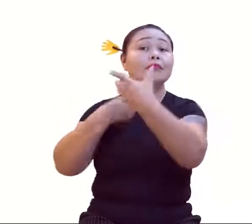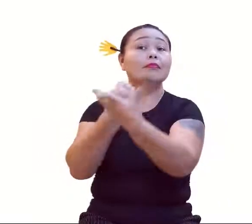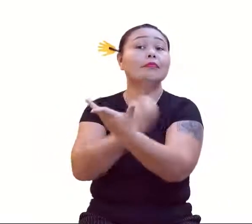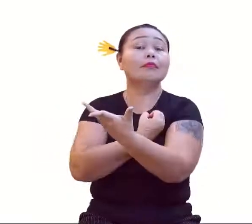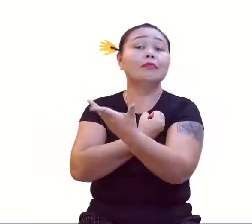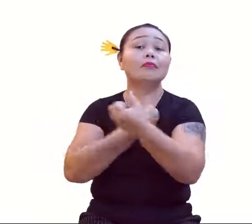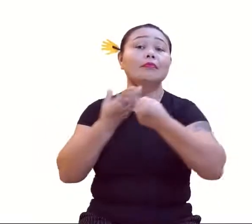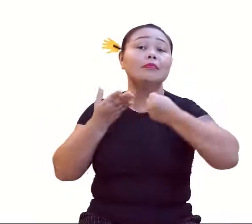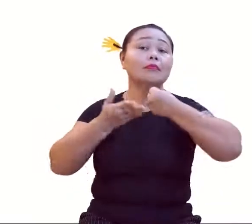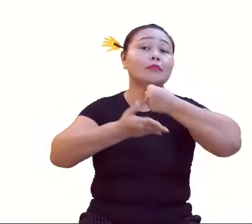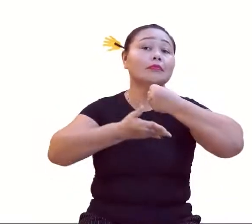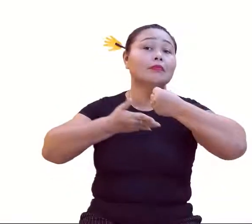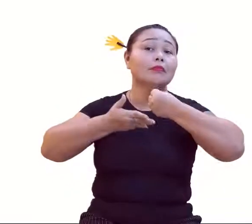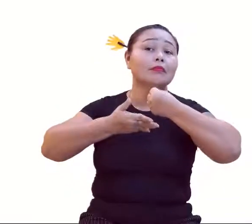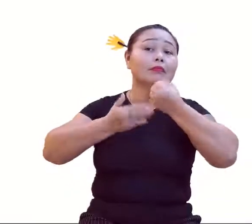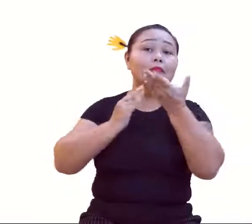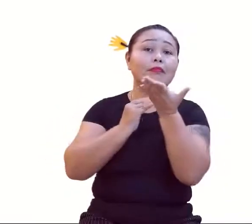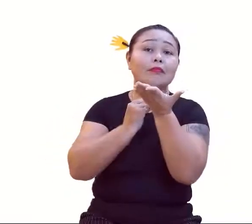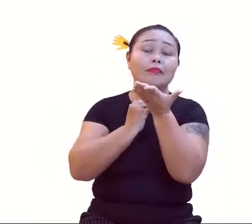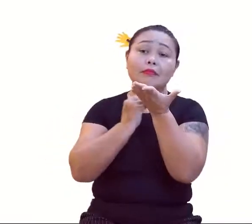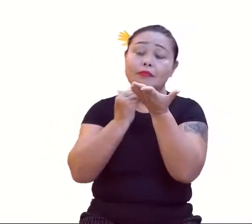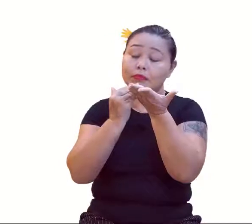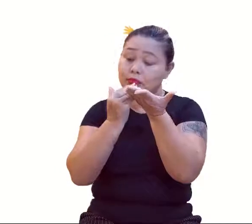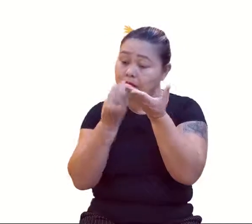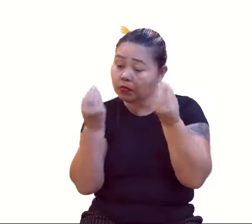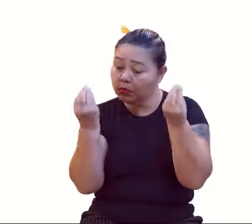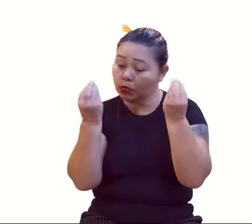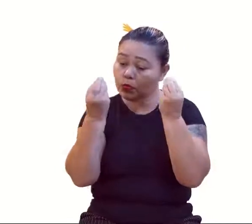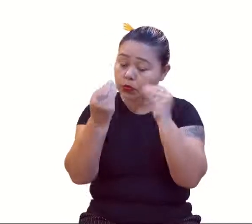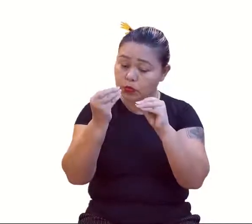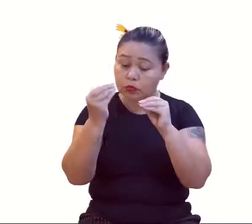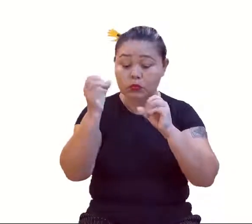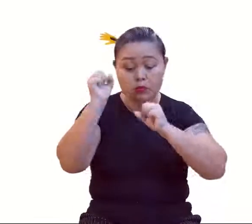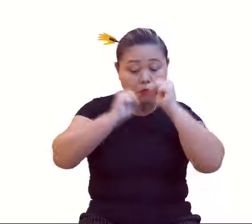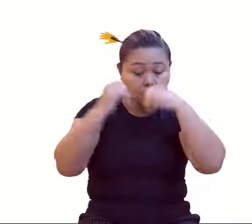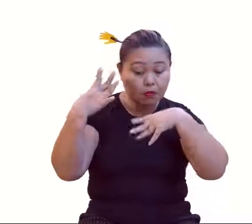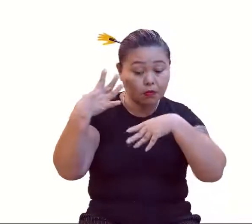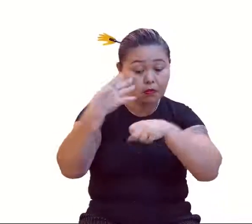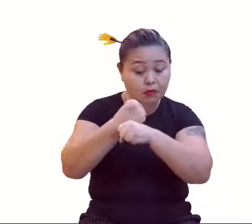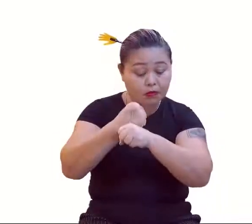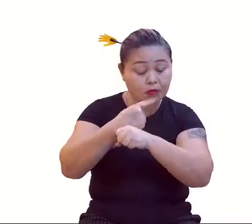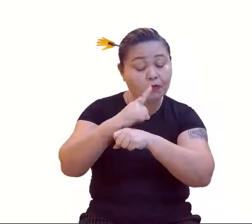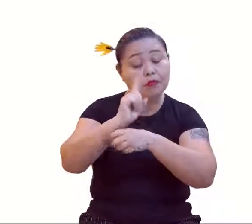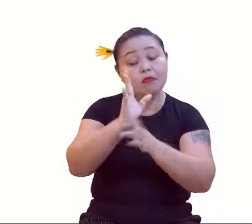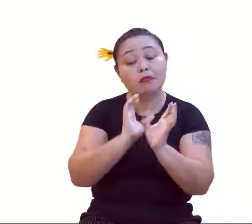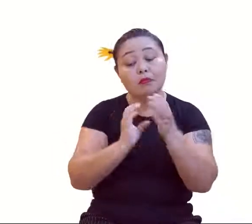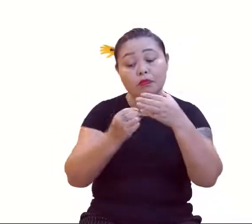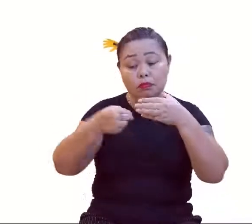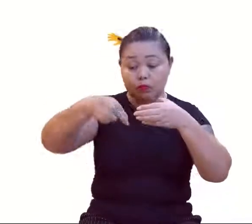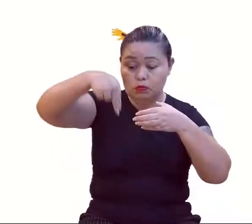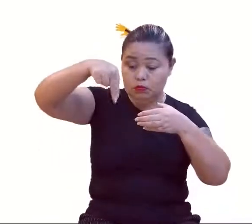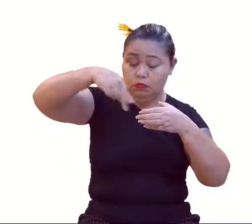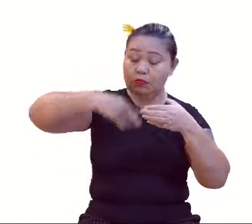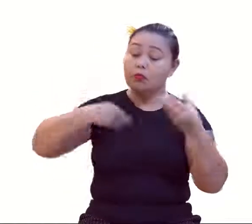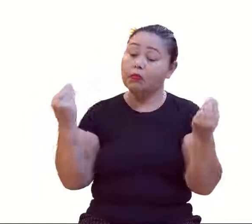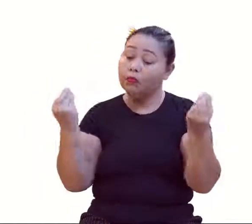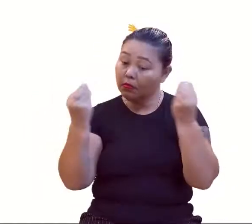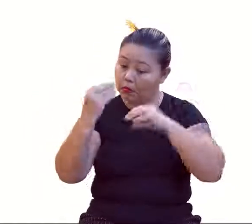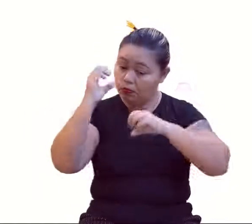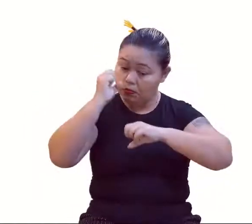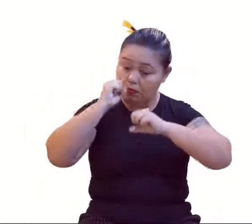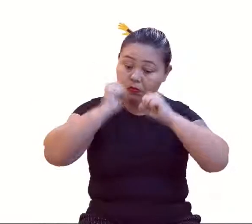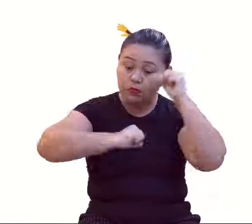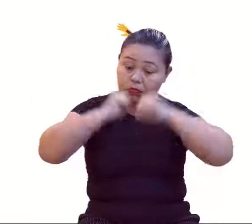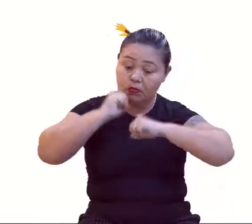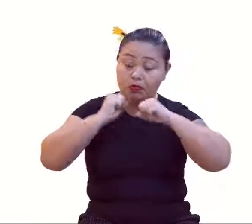base na entrada na máquina de calcular dos naturais. Isso. Está entrando os números naturais na máquina e está saindo